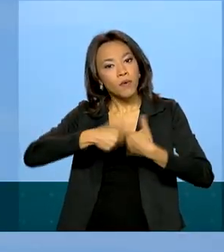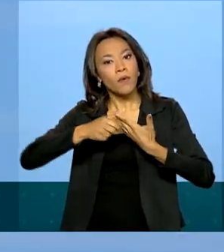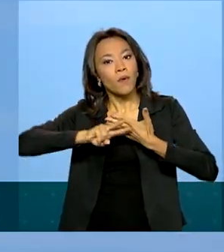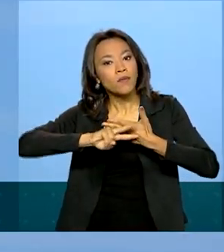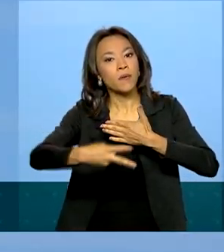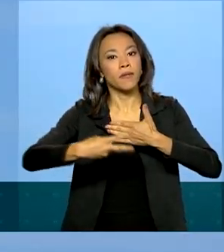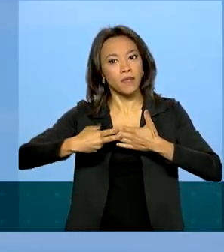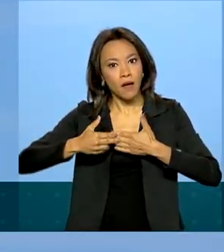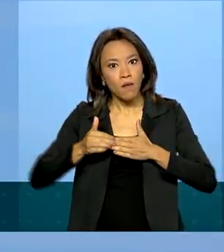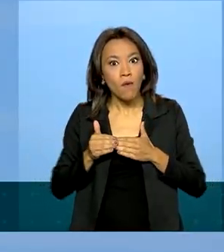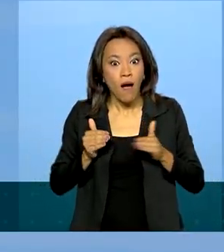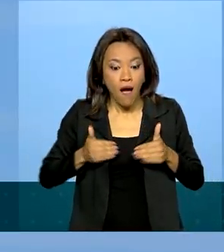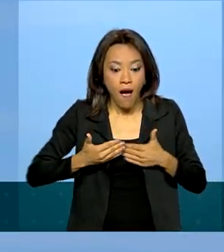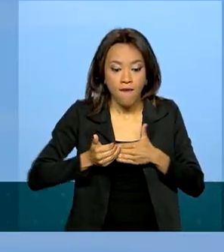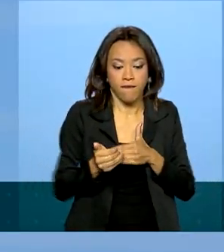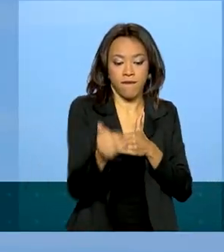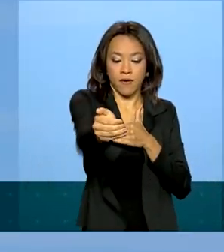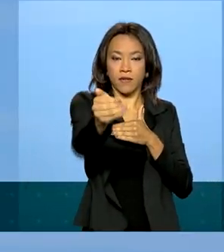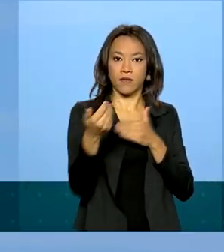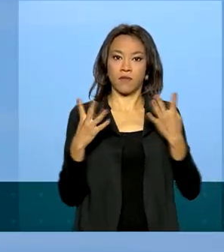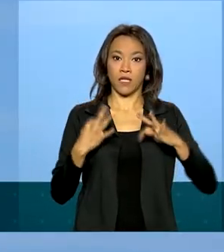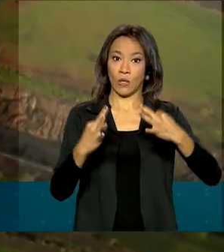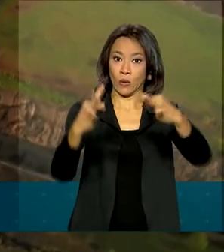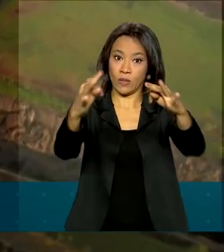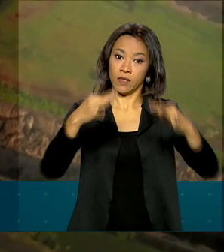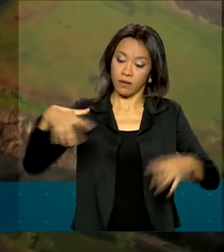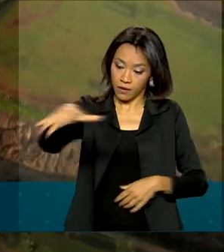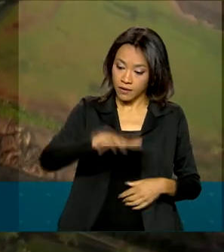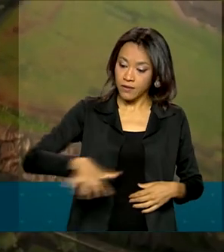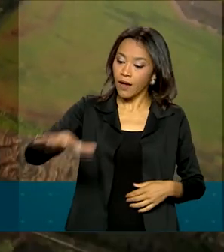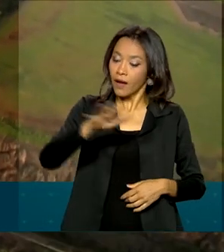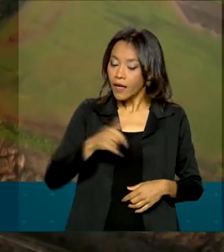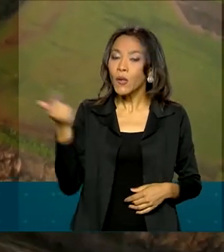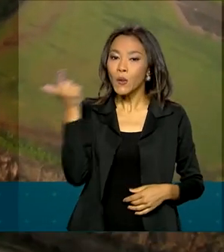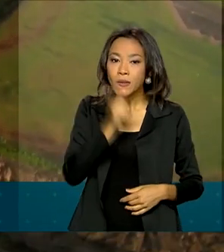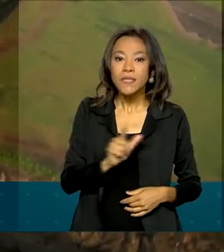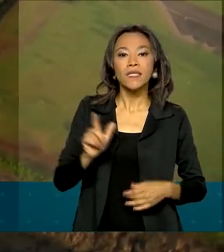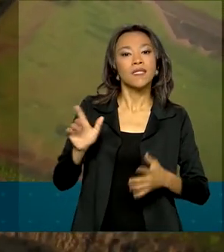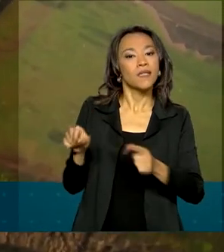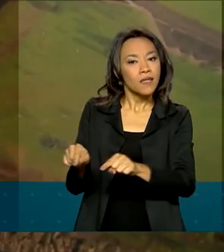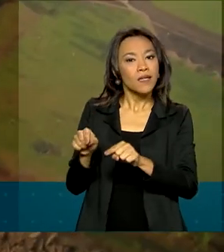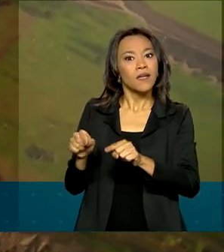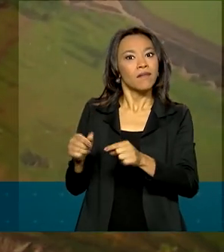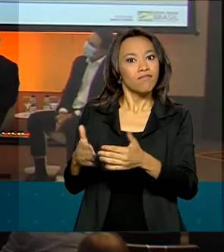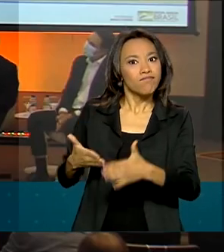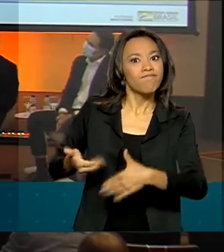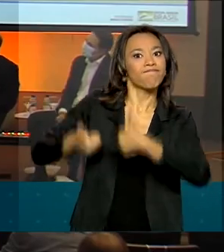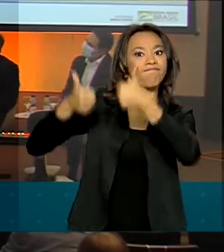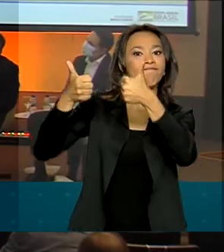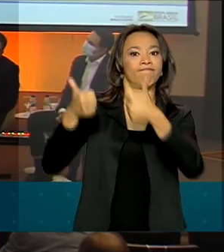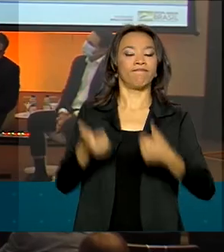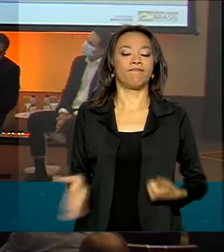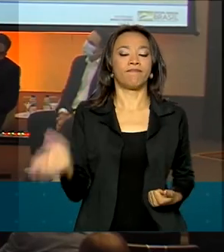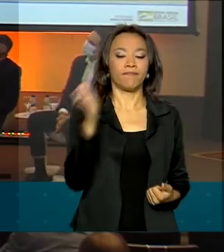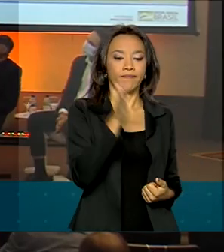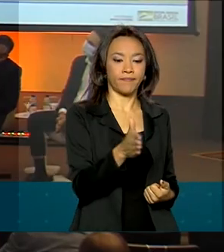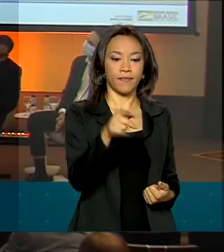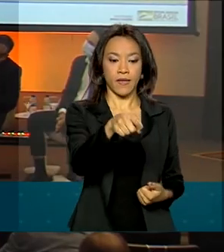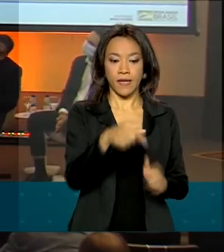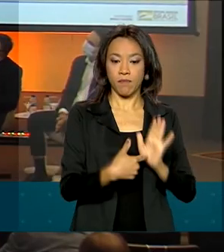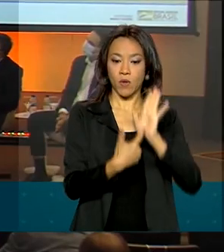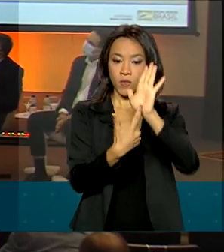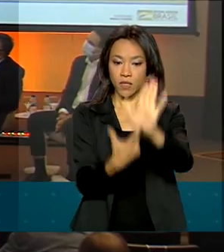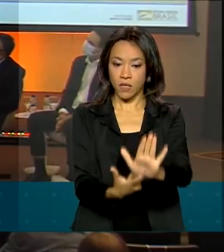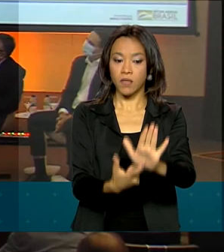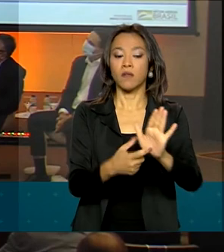faz com que o planejamento de ações para o setor seja frequente e até antecipado. Isso está no